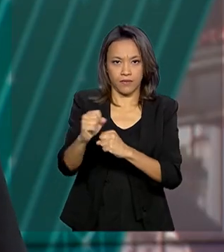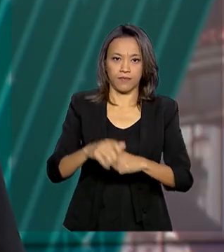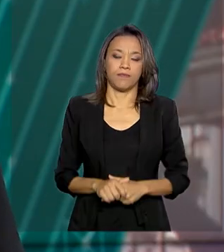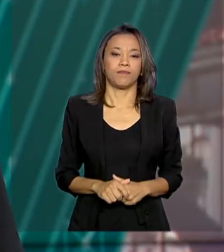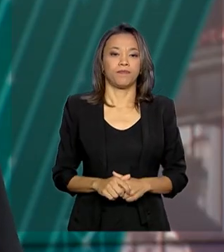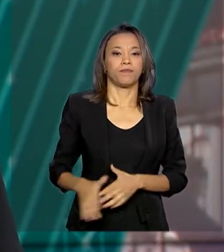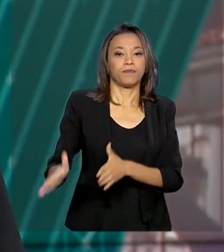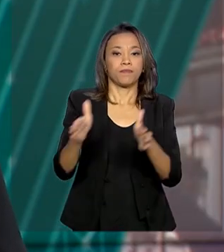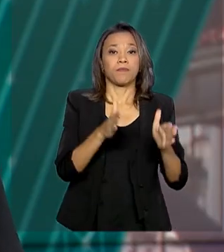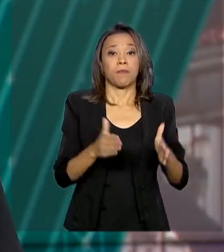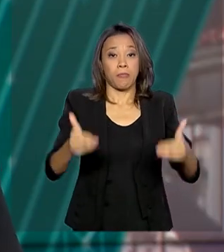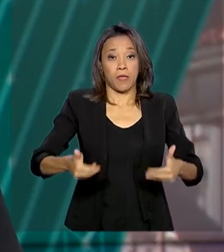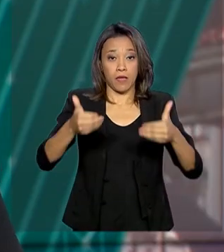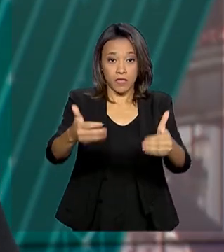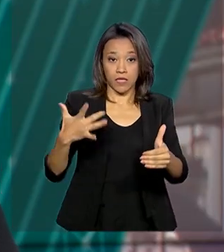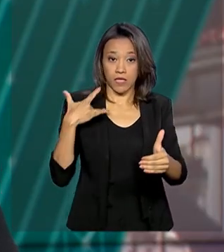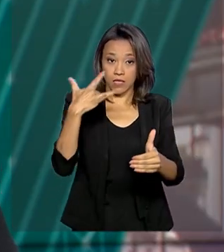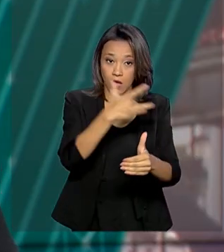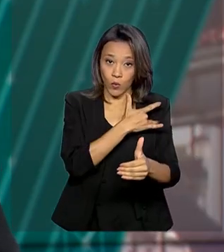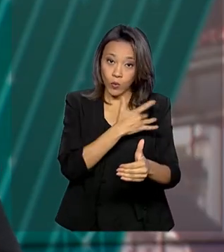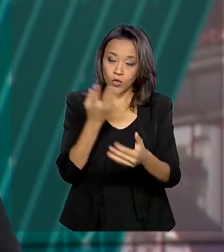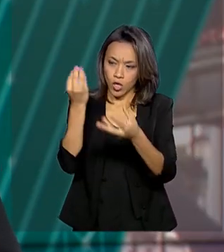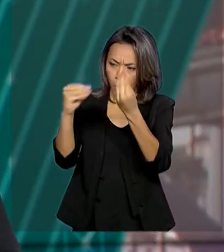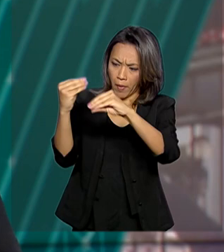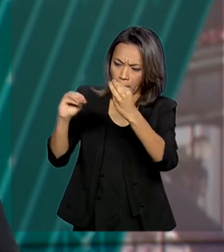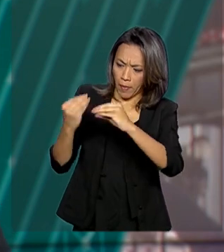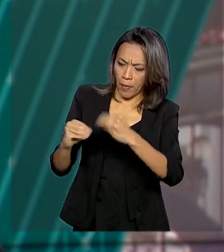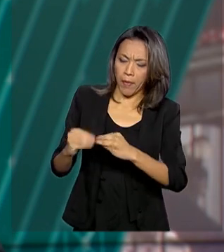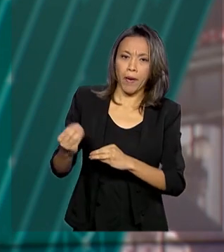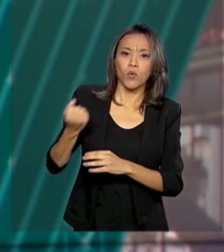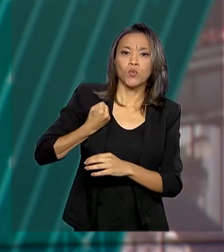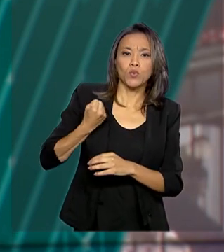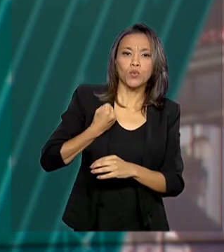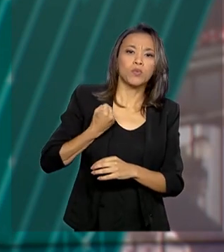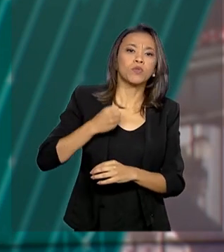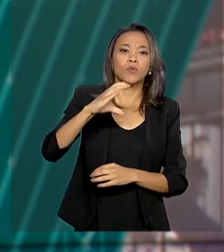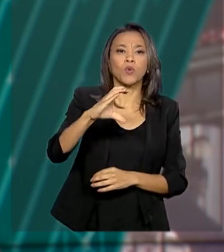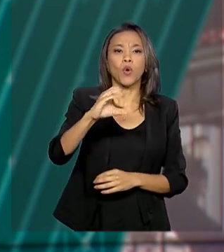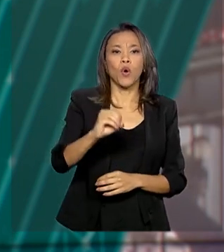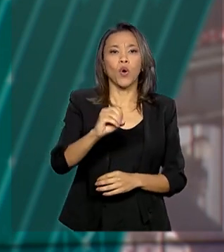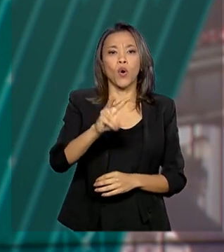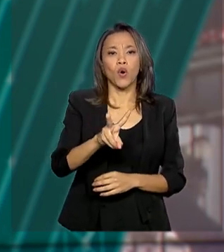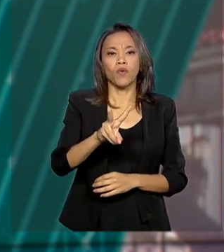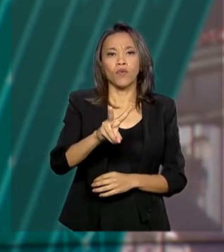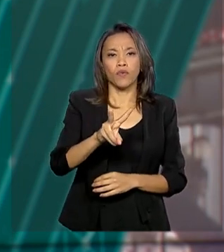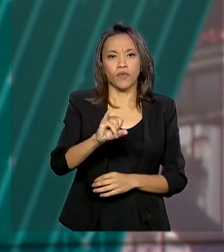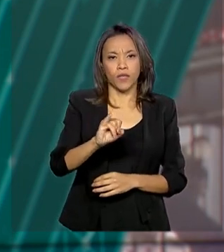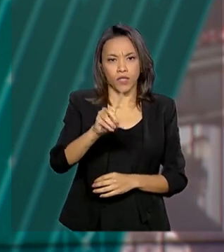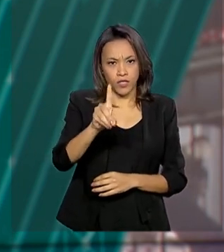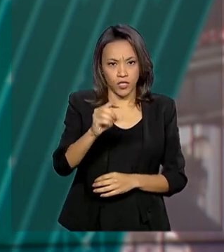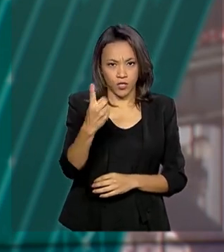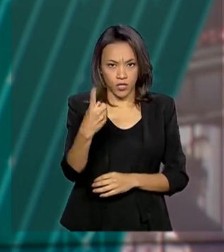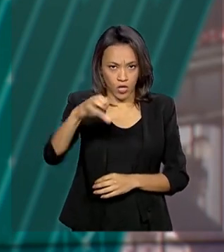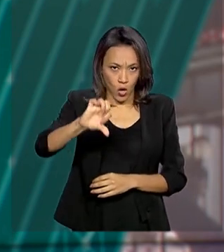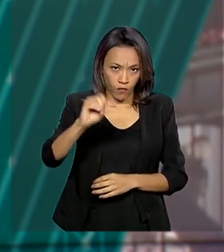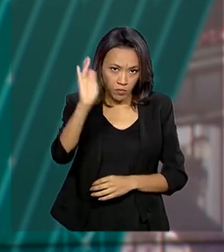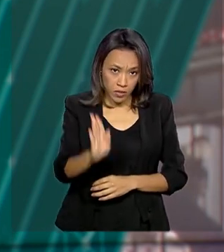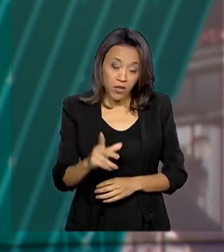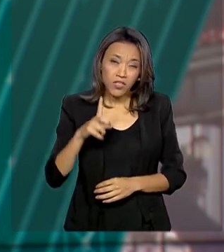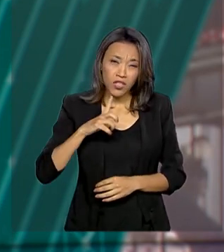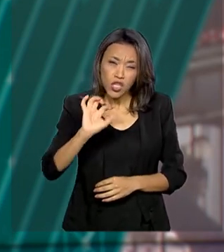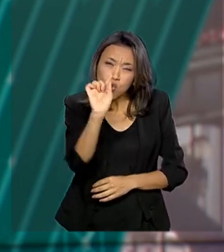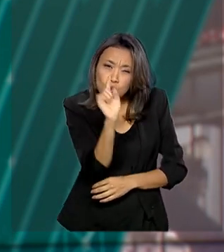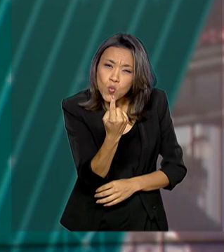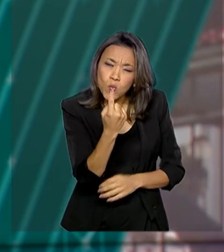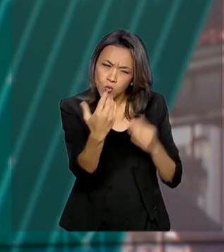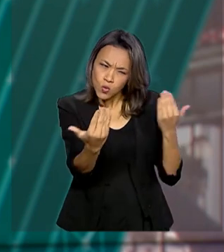O Ministério da Saúde atualizou os números do Covid-19 no Brasil. Agora há apenas um caso suspeito em